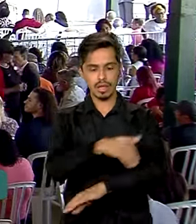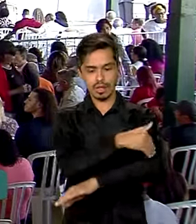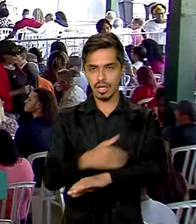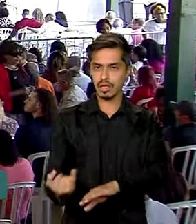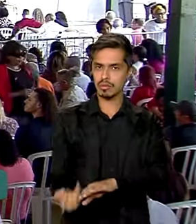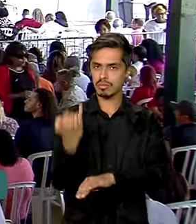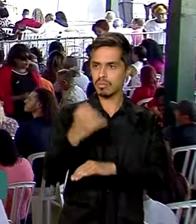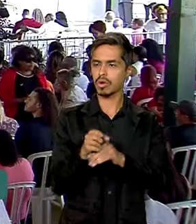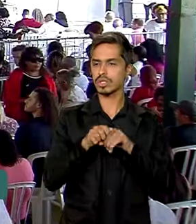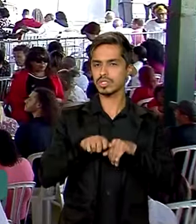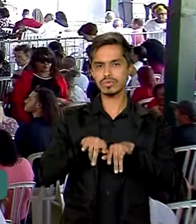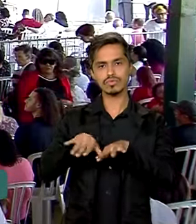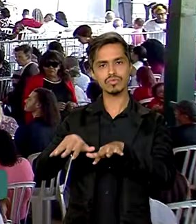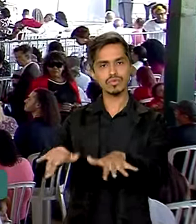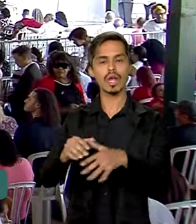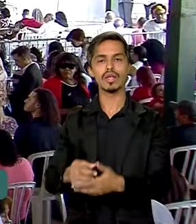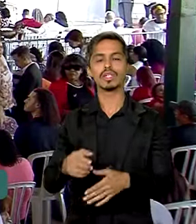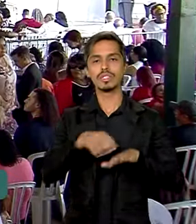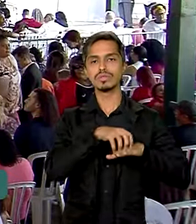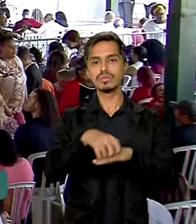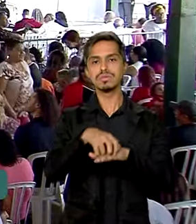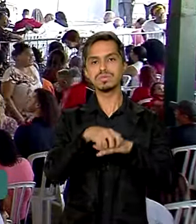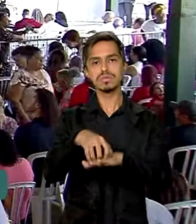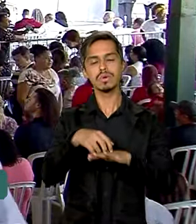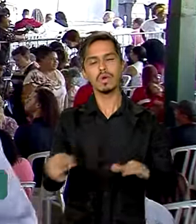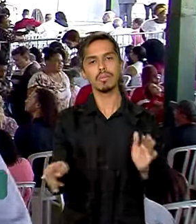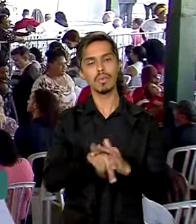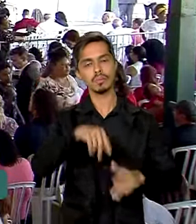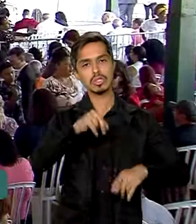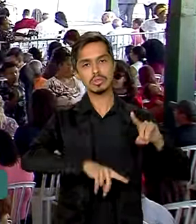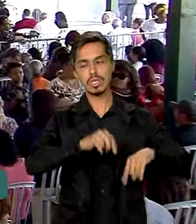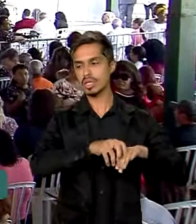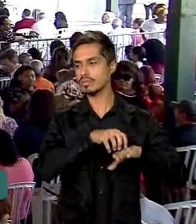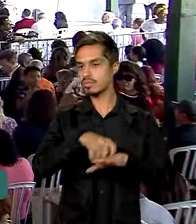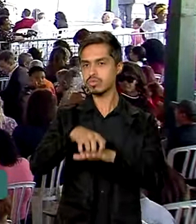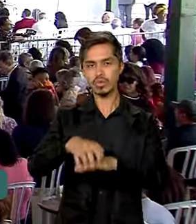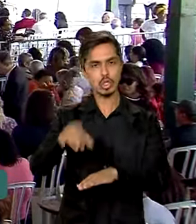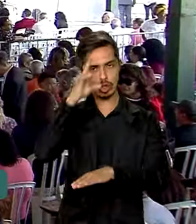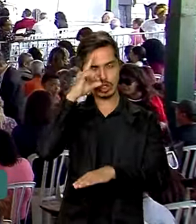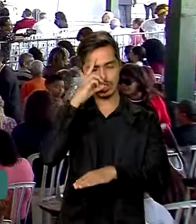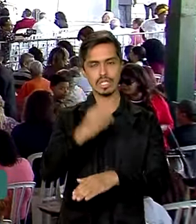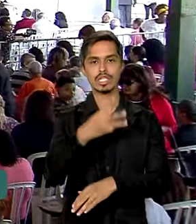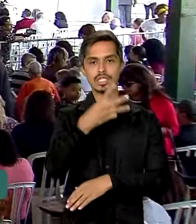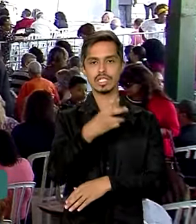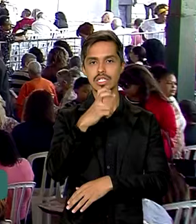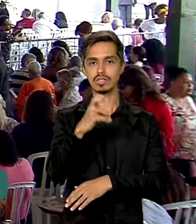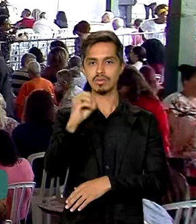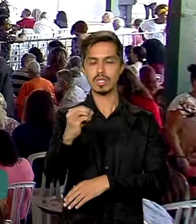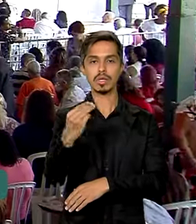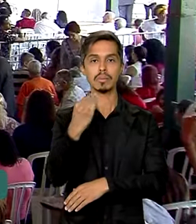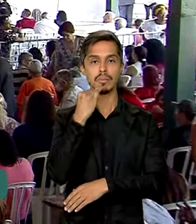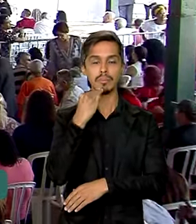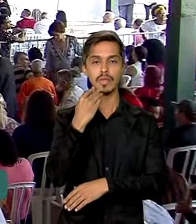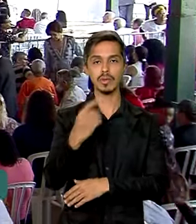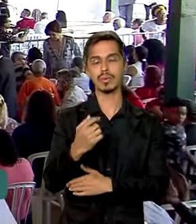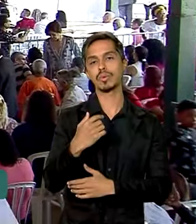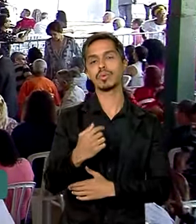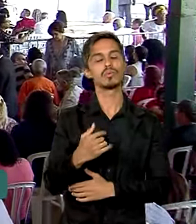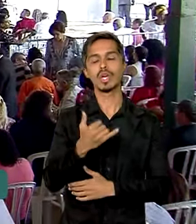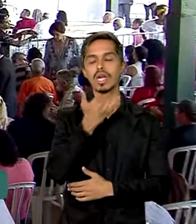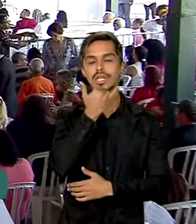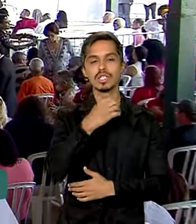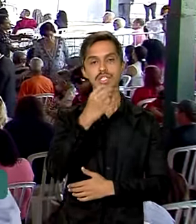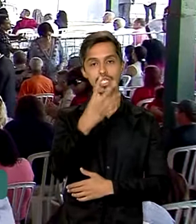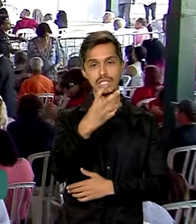acesso de escoamento e transporte de mercadorias do país, onde passam todos os dias cerca de 350 mil veículos. Este